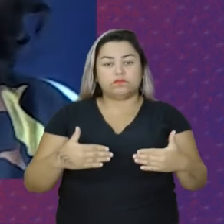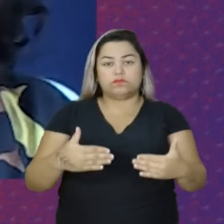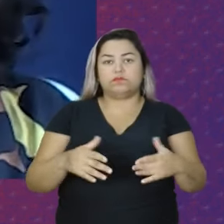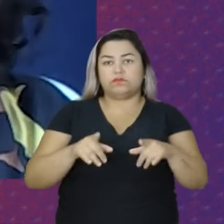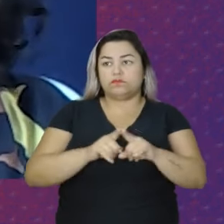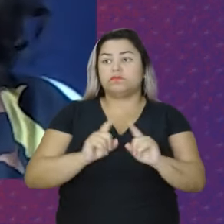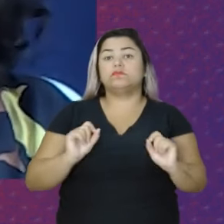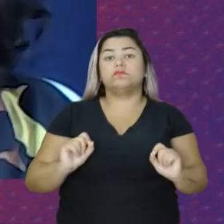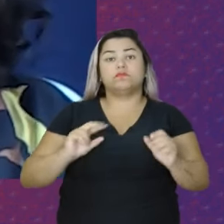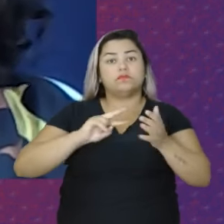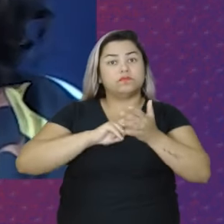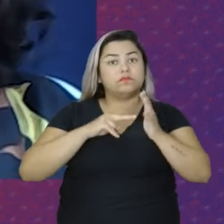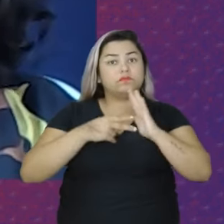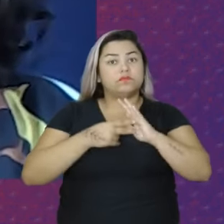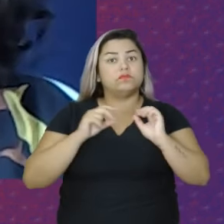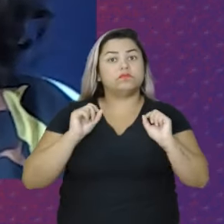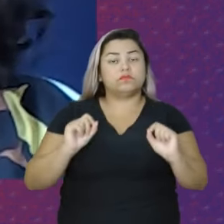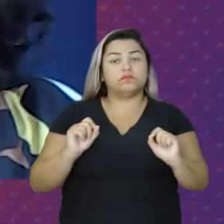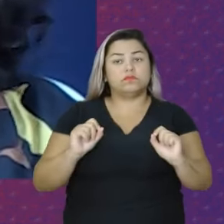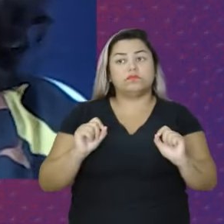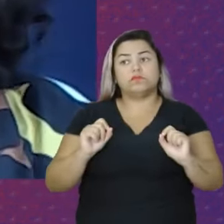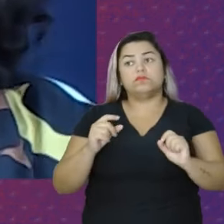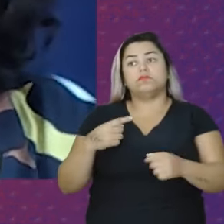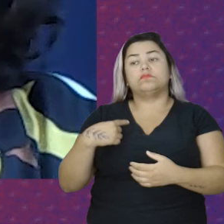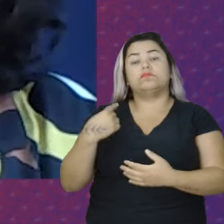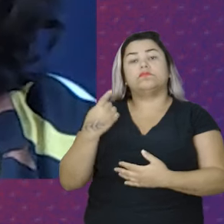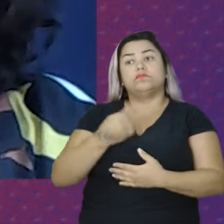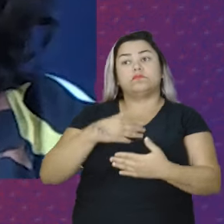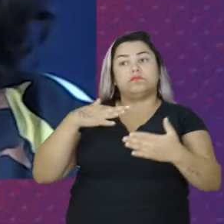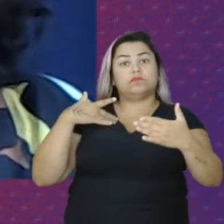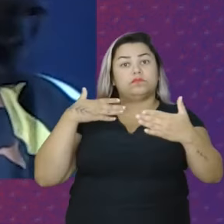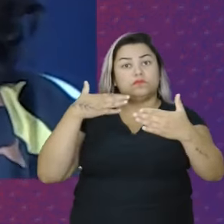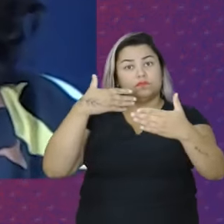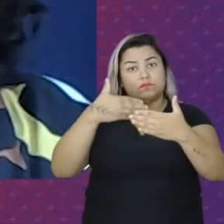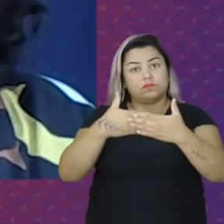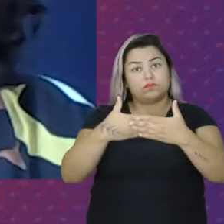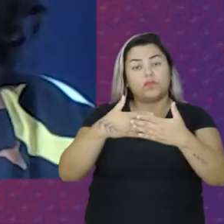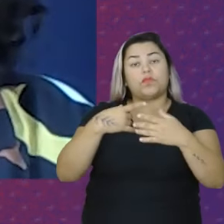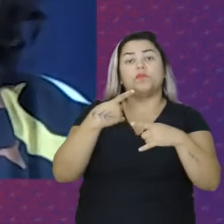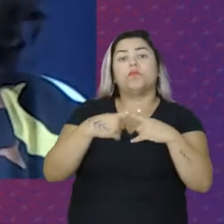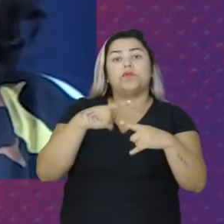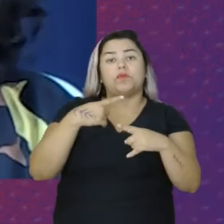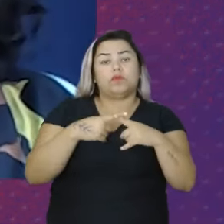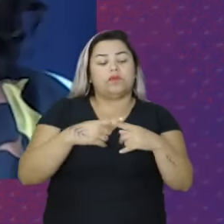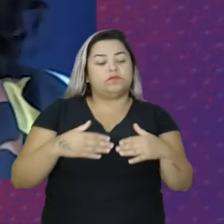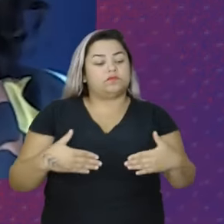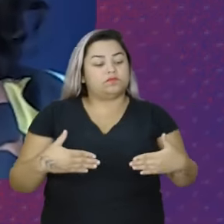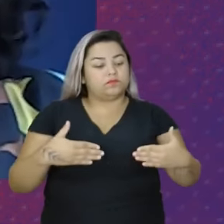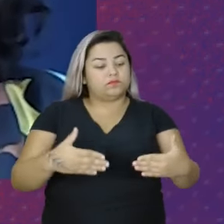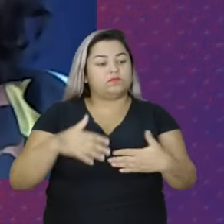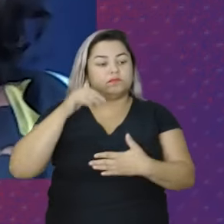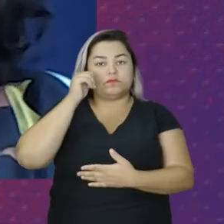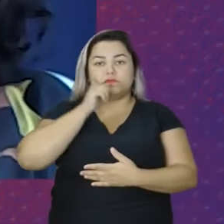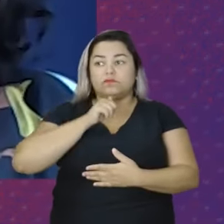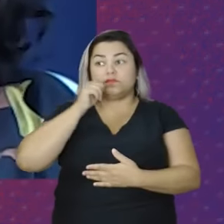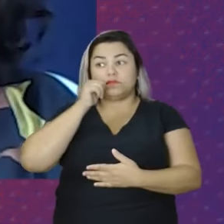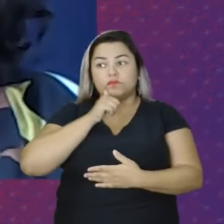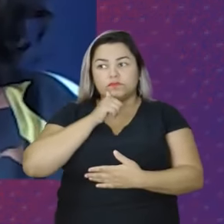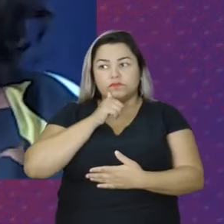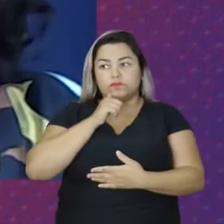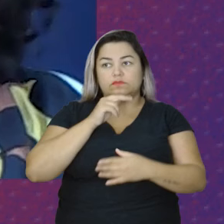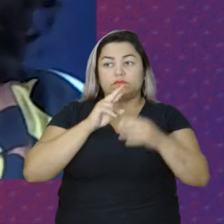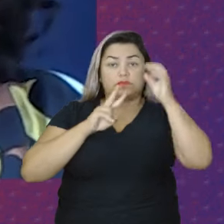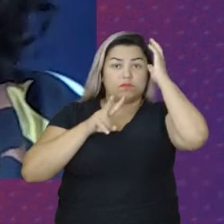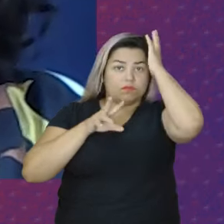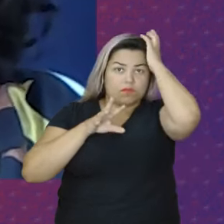E é nesse sentido Que nós avançamos Porque o Ministério das Mulheres Ele não vai